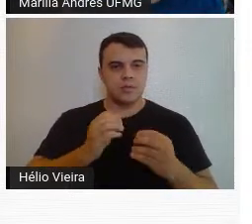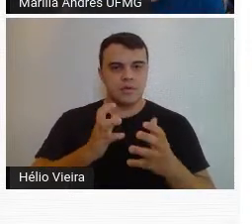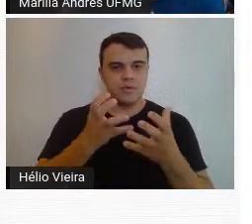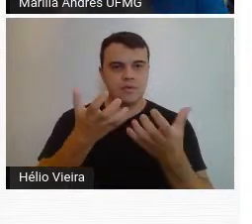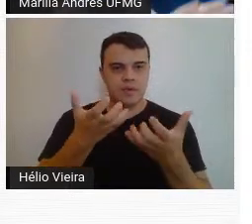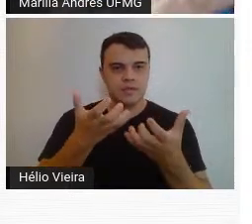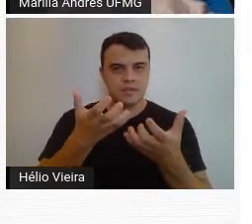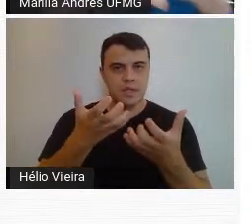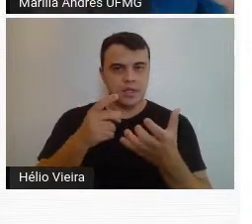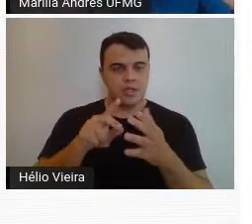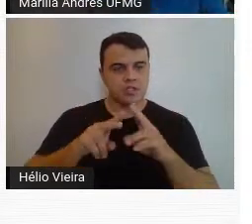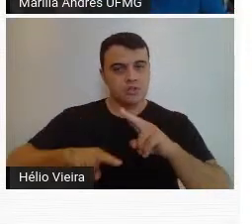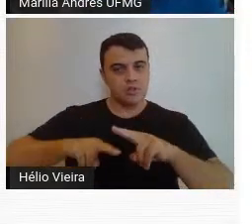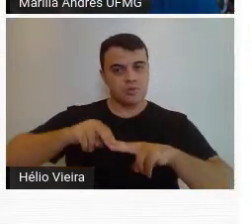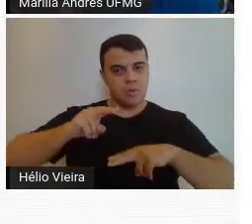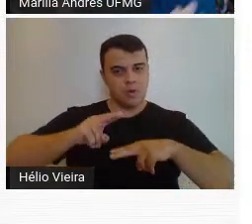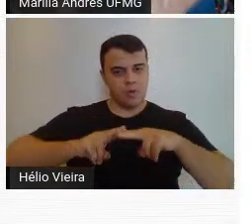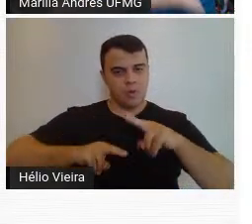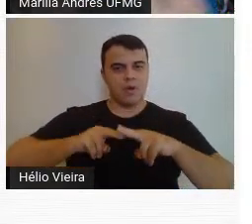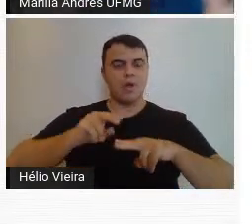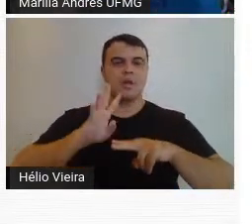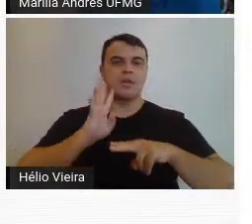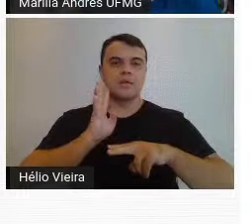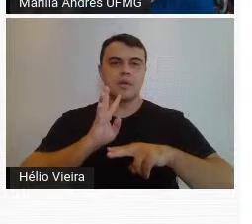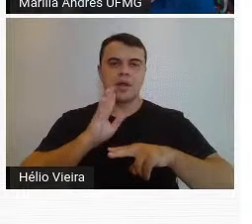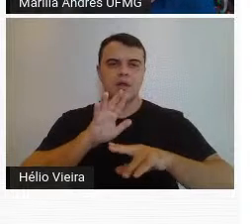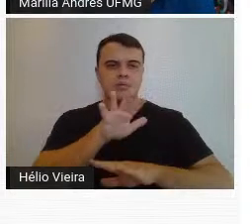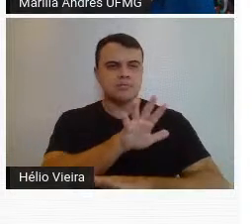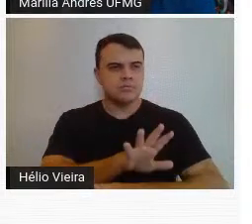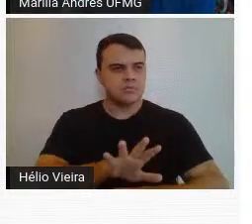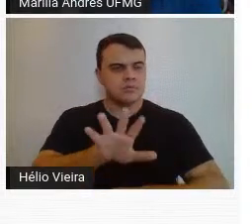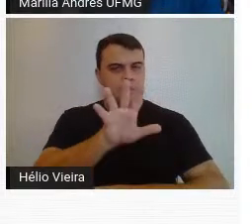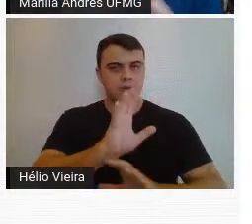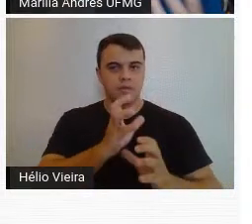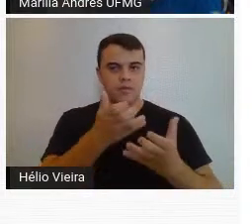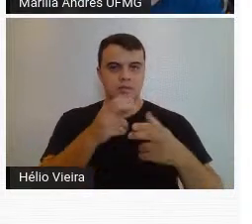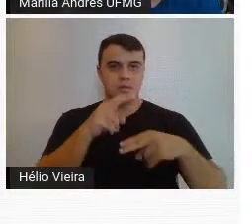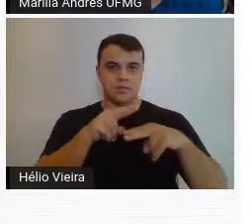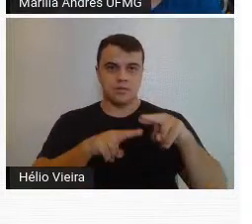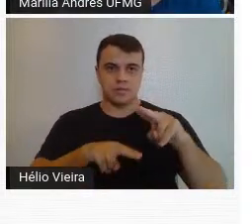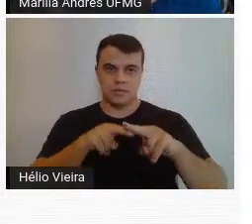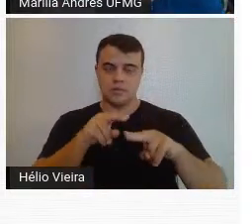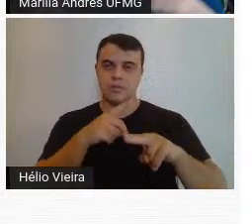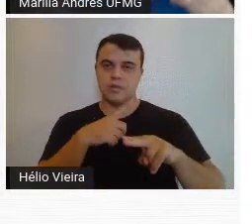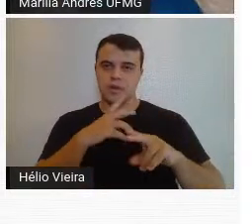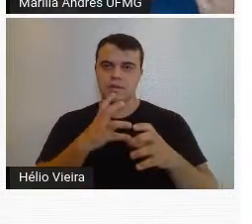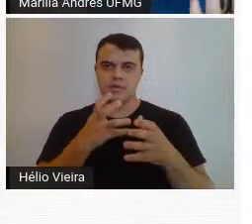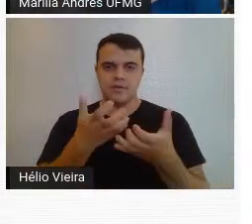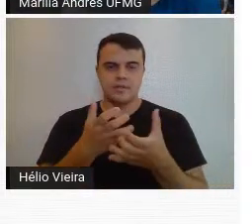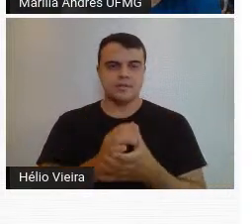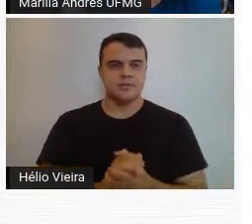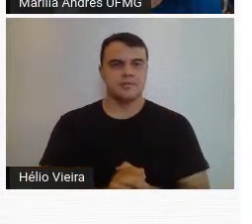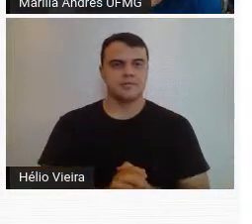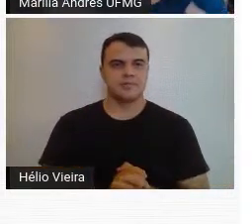São João. Então, um cenário de São João, de uma festa de São João